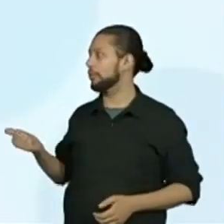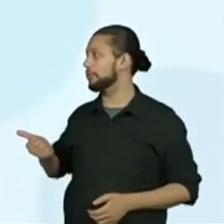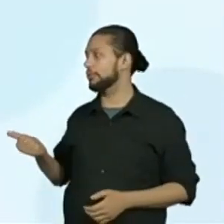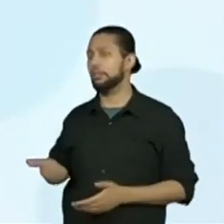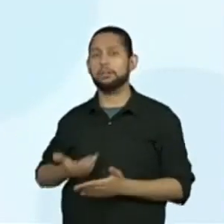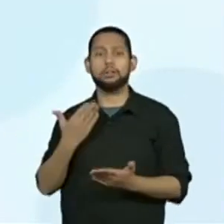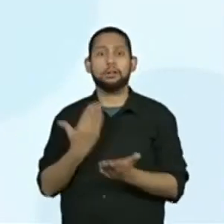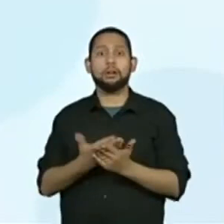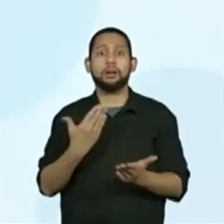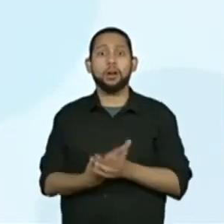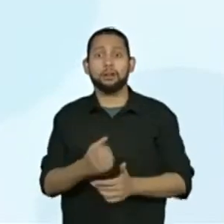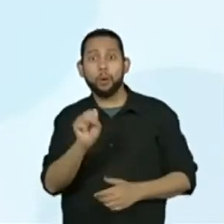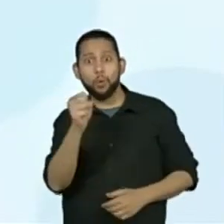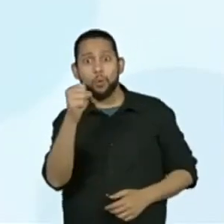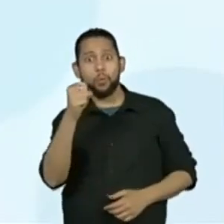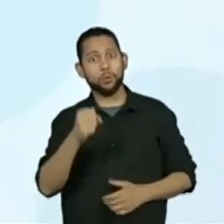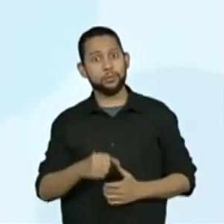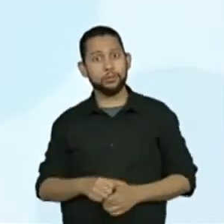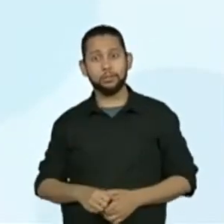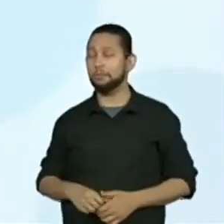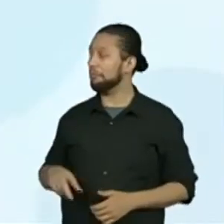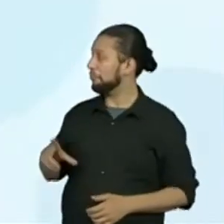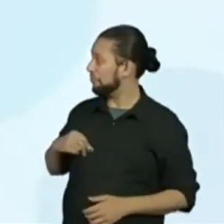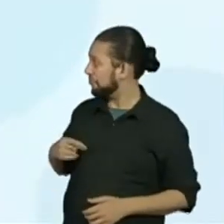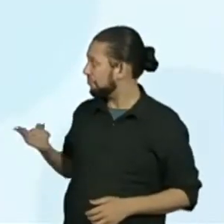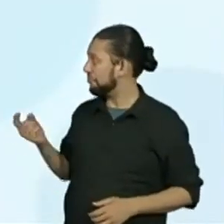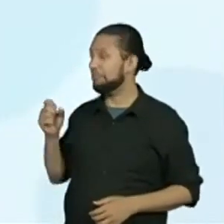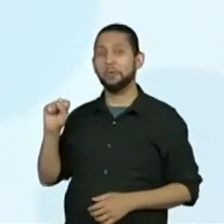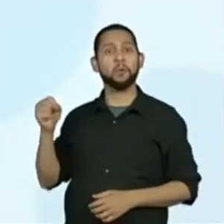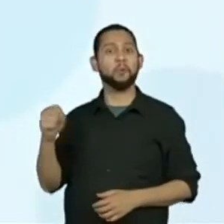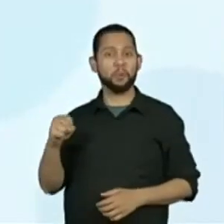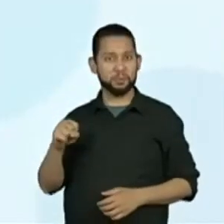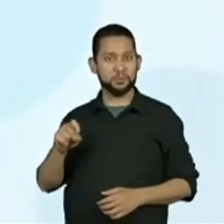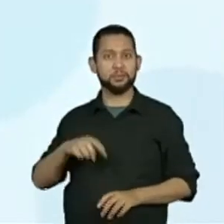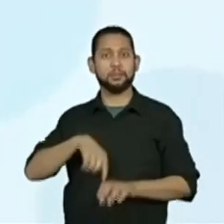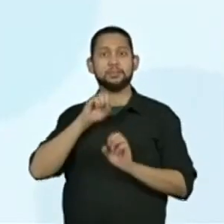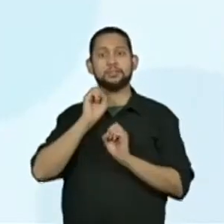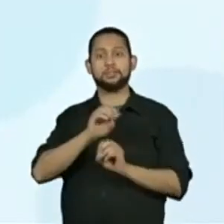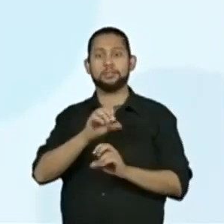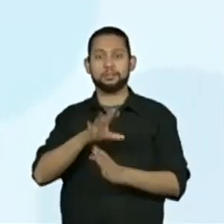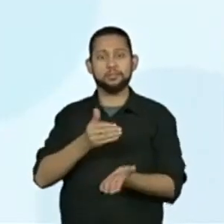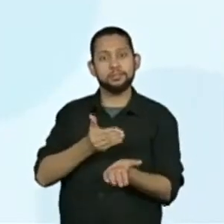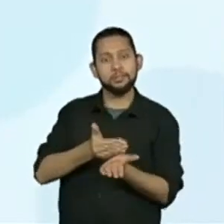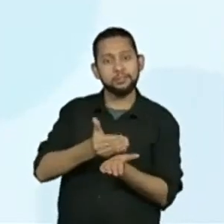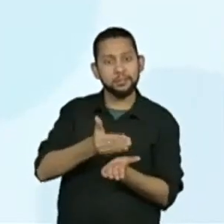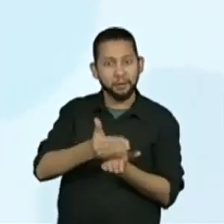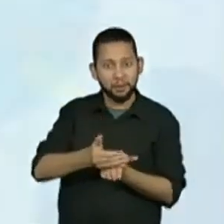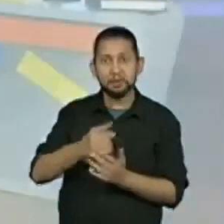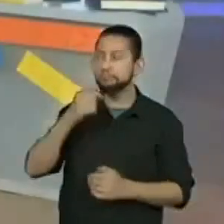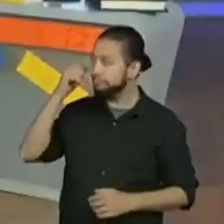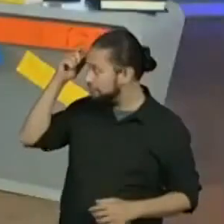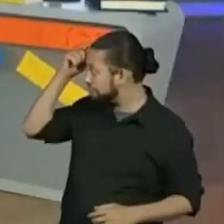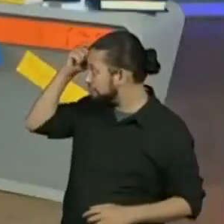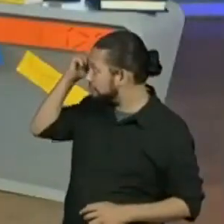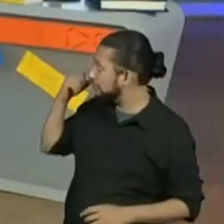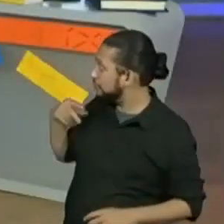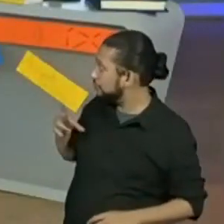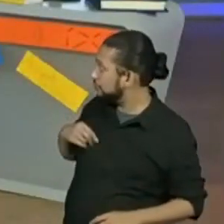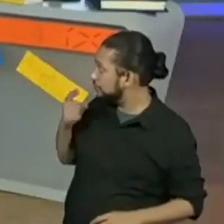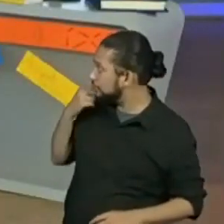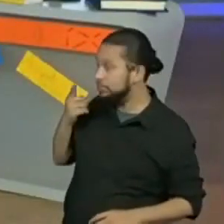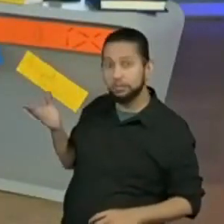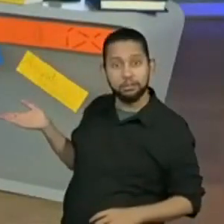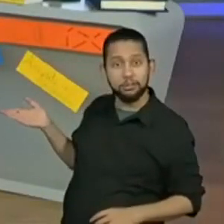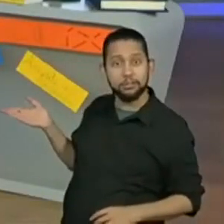na nossa oitava aula dessa nossa sequência. E olha,